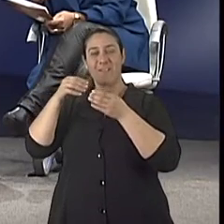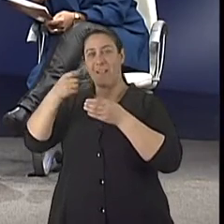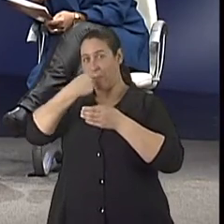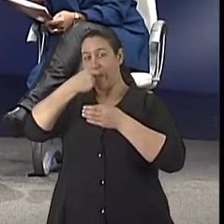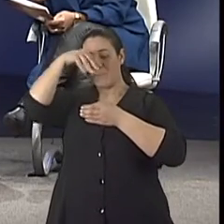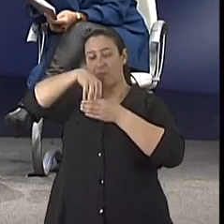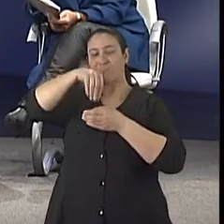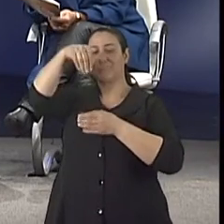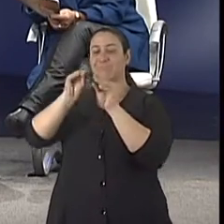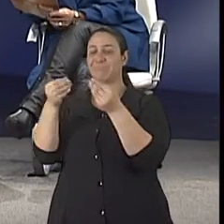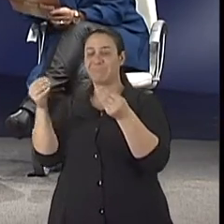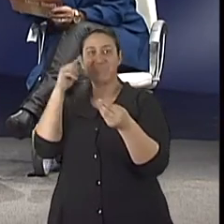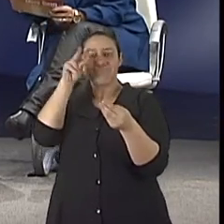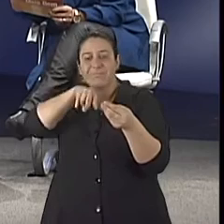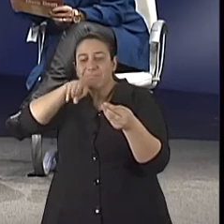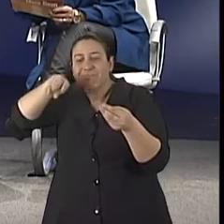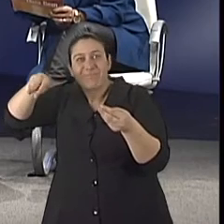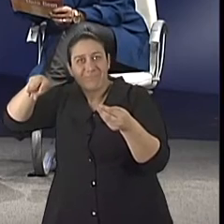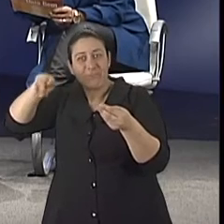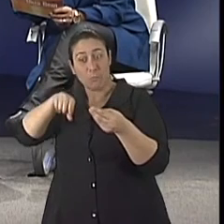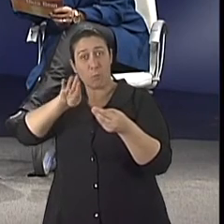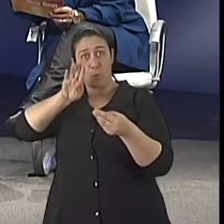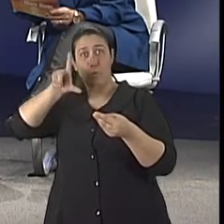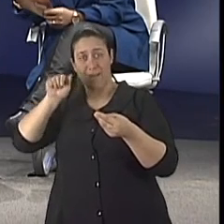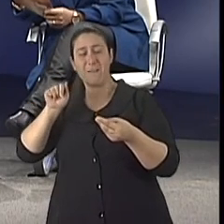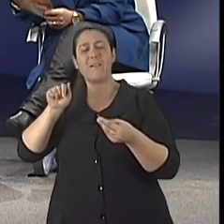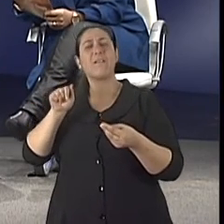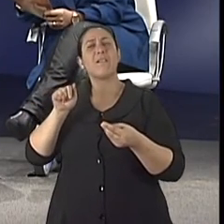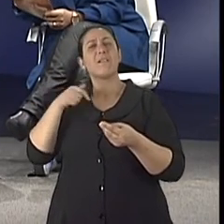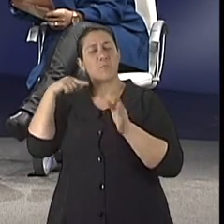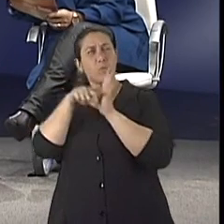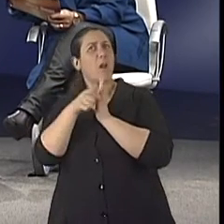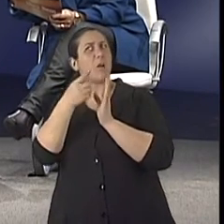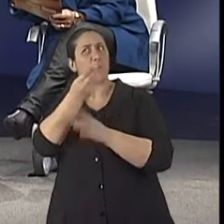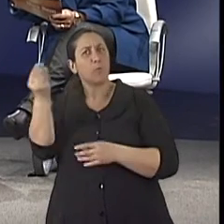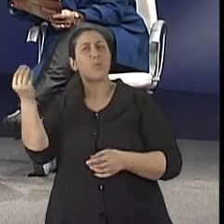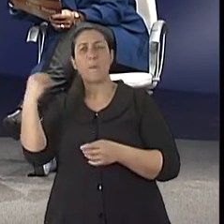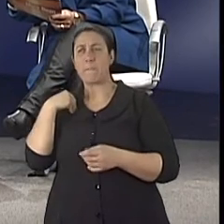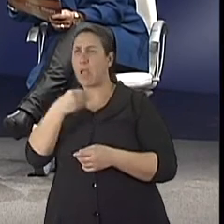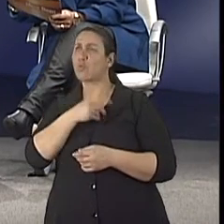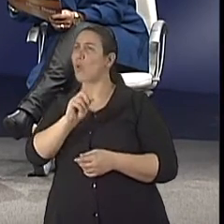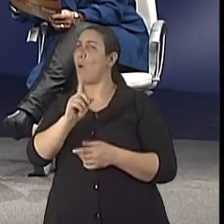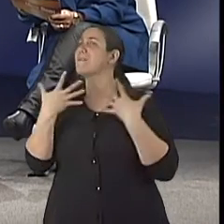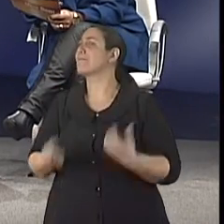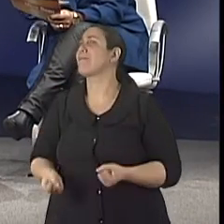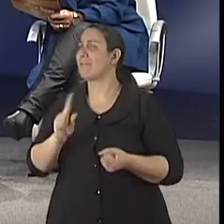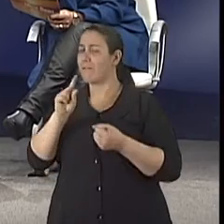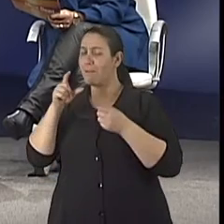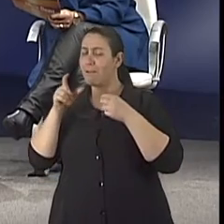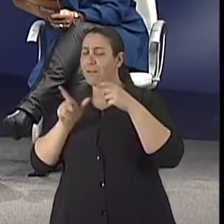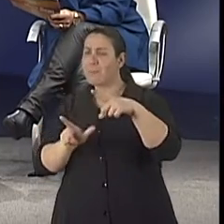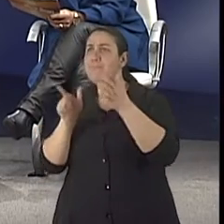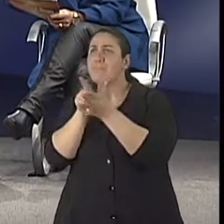medicamentos. Mas como é que eu não vou ler a bula? Se a bula me dá um caminho também. Até porque na consulta ele não poderia me